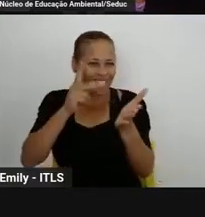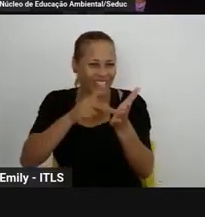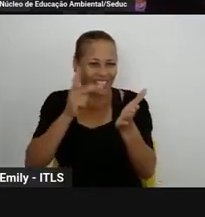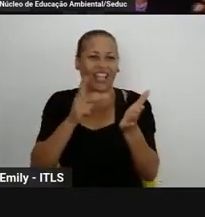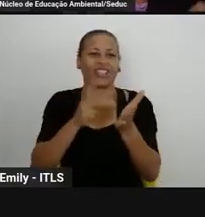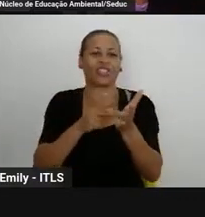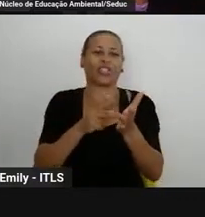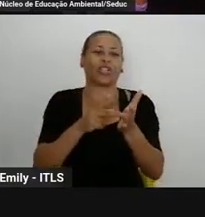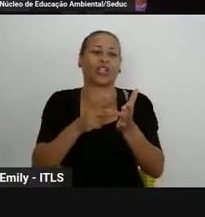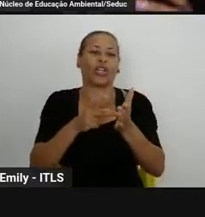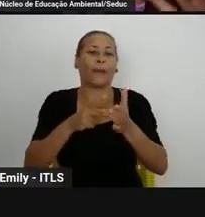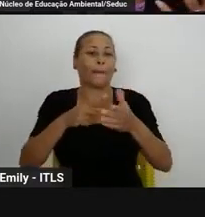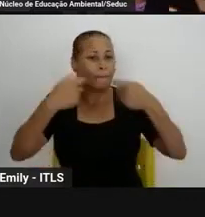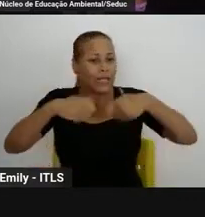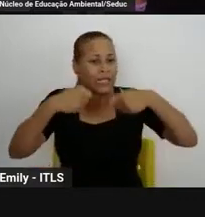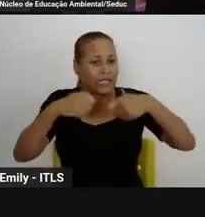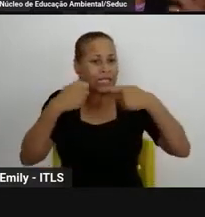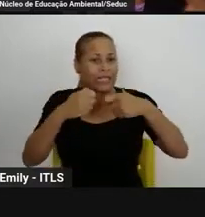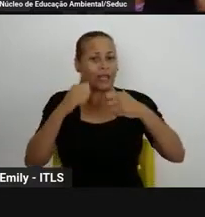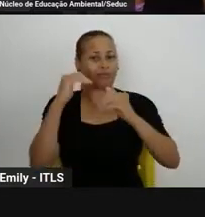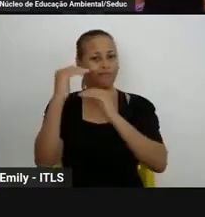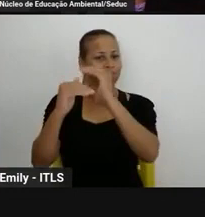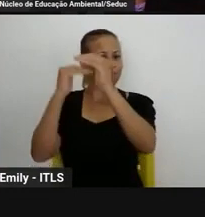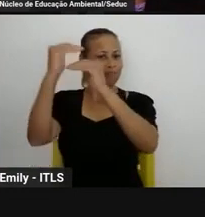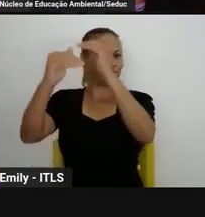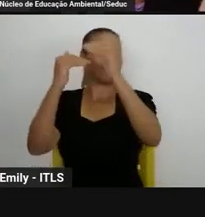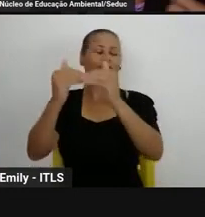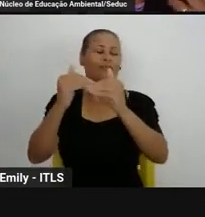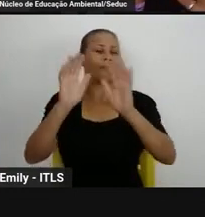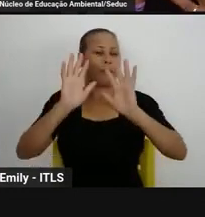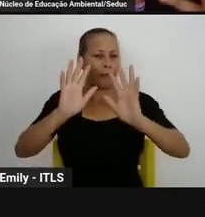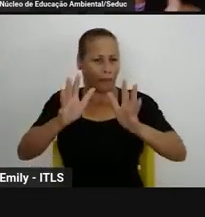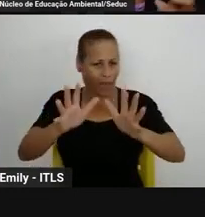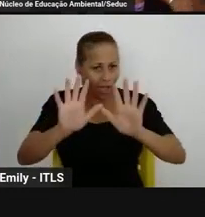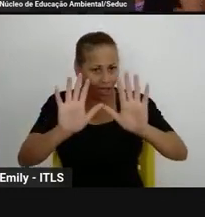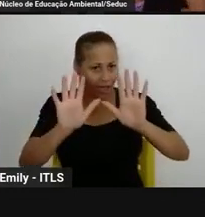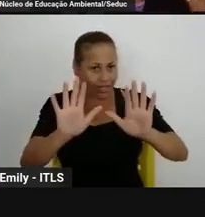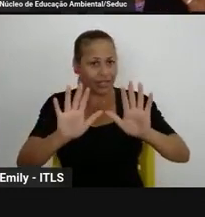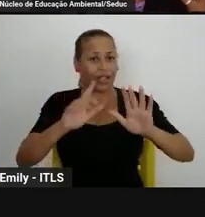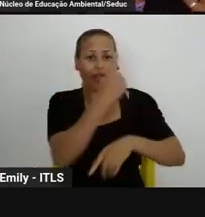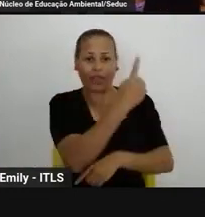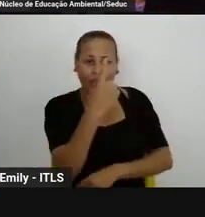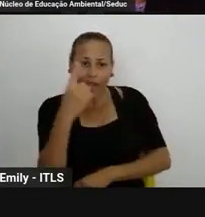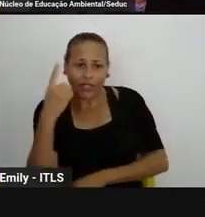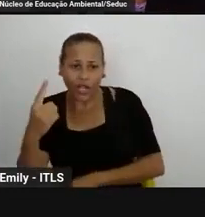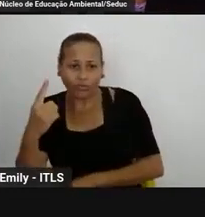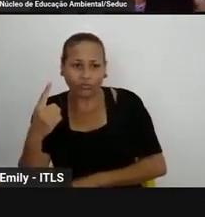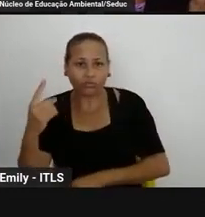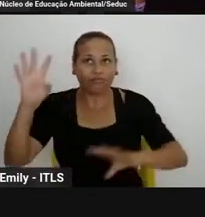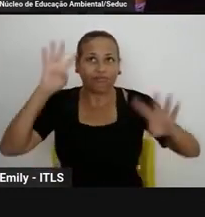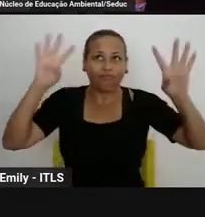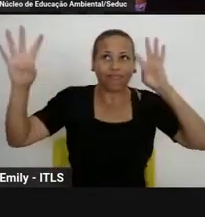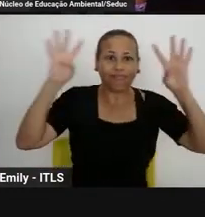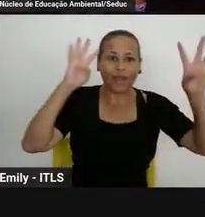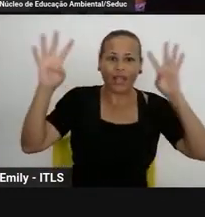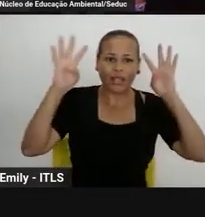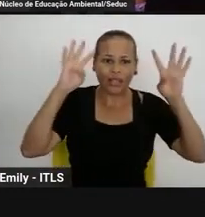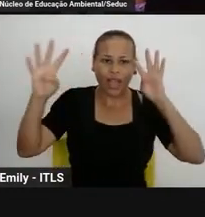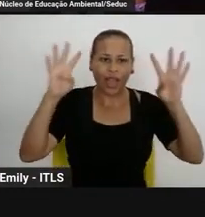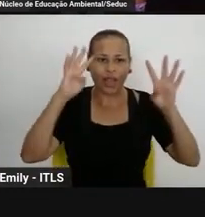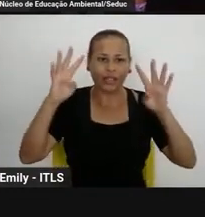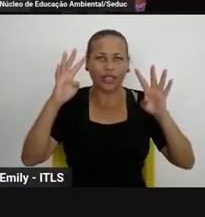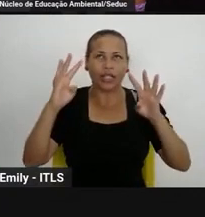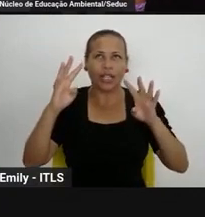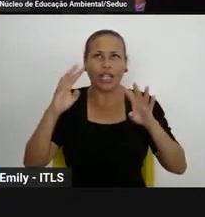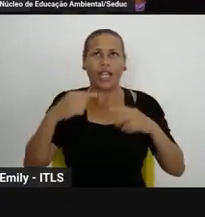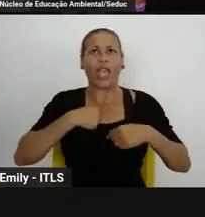proposta do ano 2023 a gente vai tentar ampliar o tempo para fazer um pouco mais um pouco mais de tempo